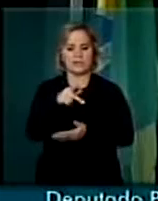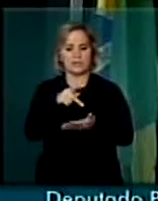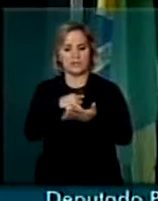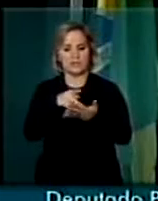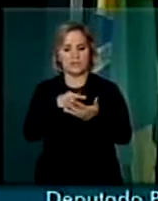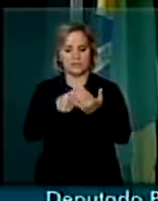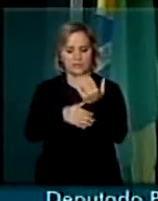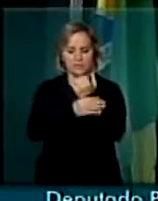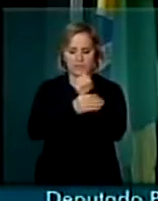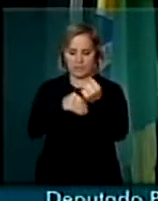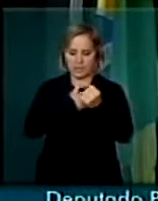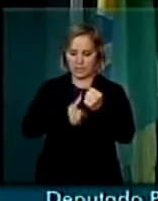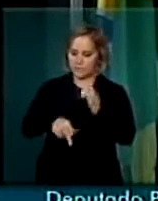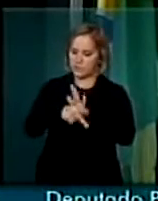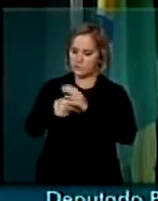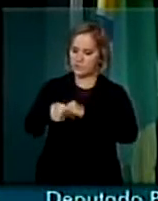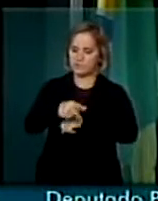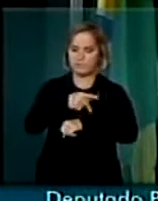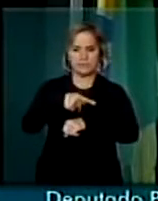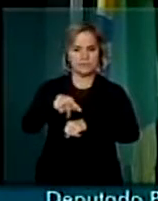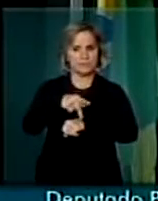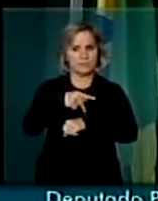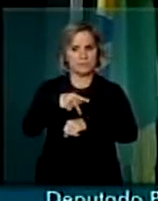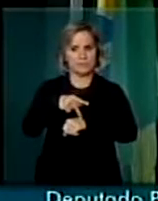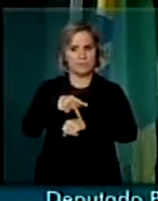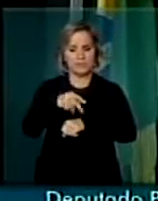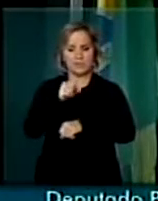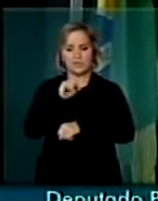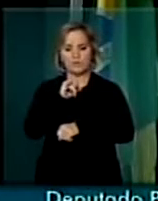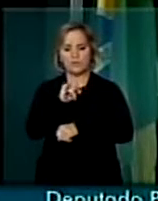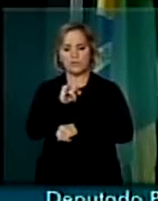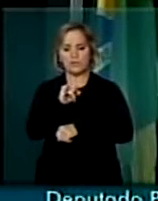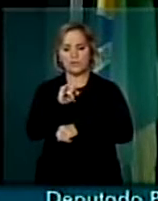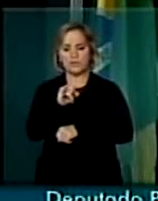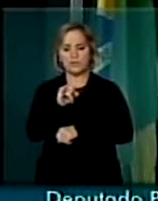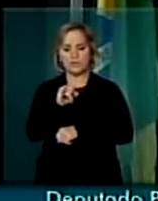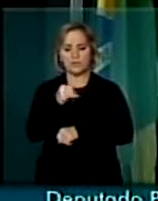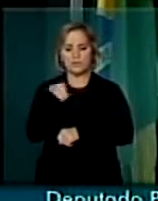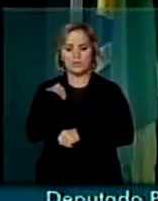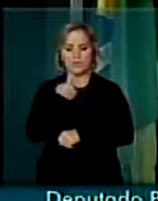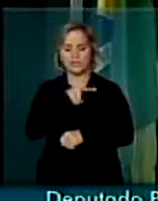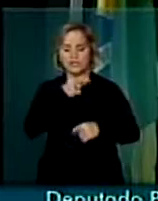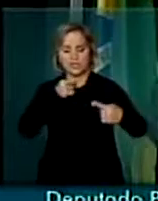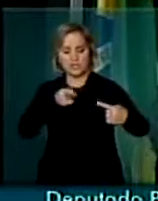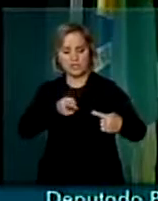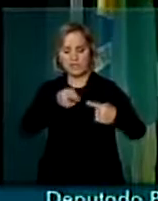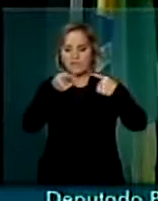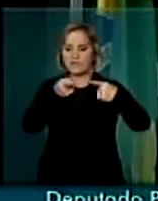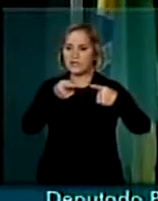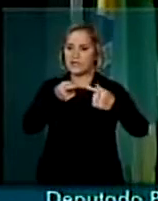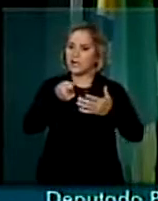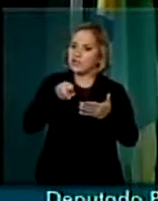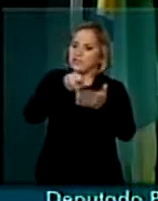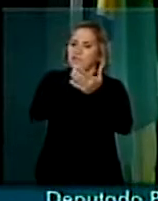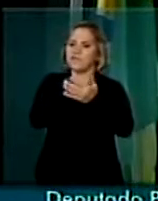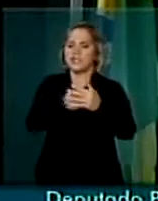segurança pública deste país, se nós não enfrentarmos com radicalidade a questão do piso nacional.